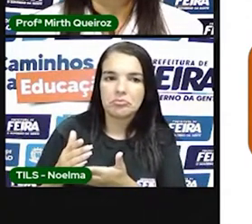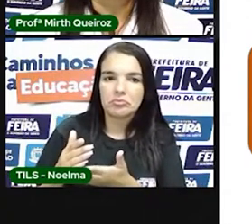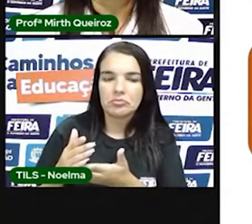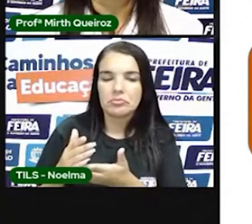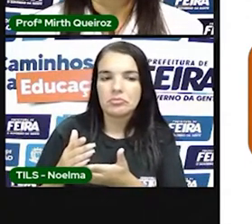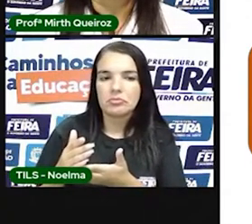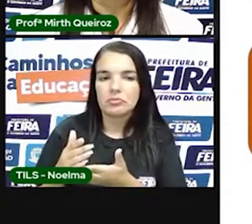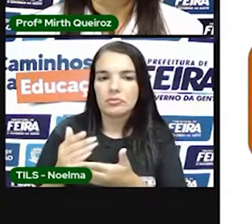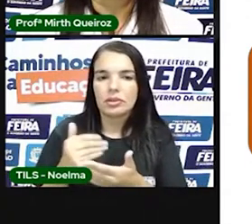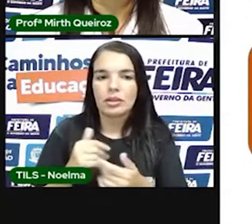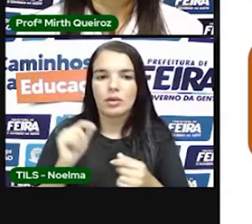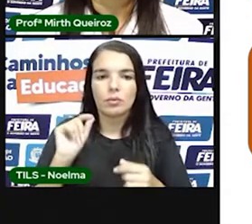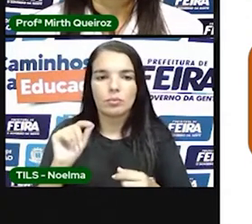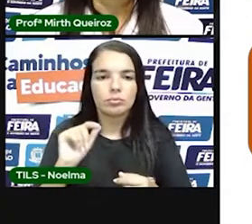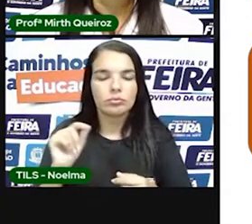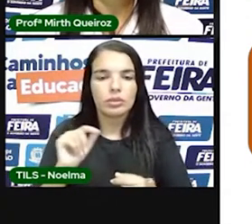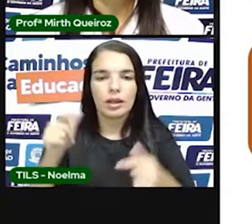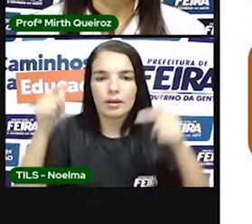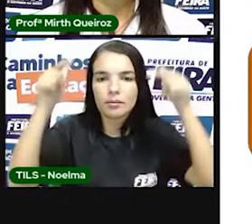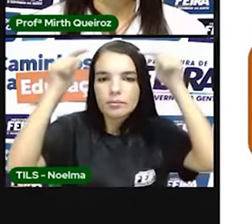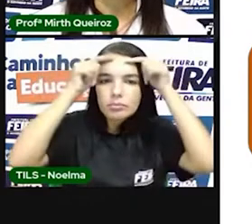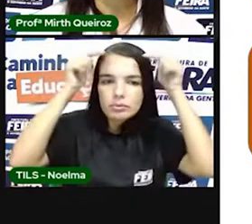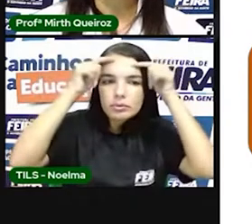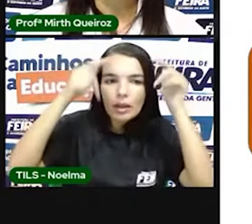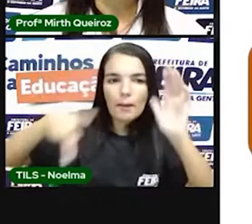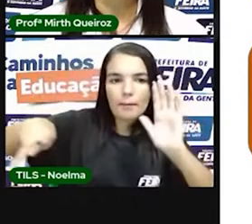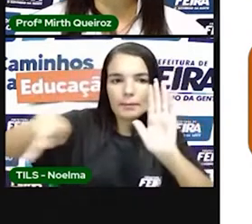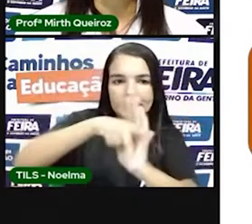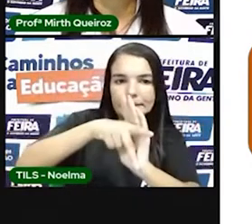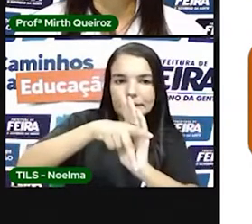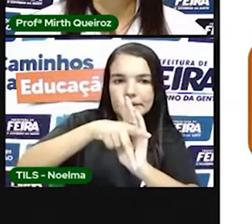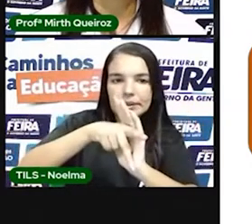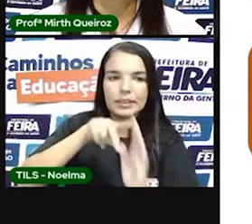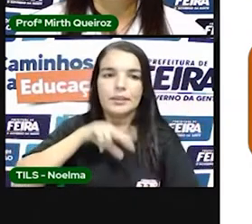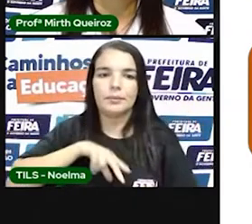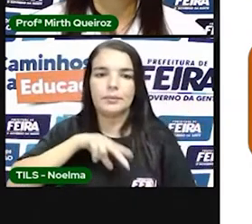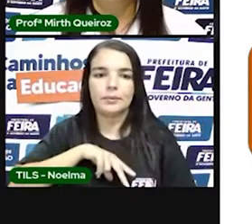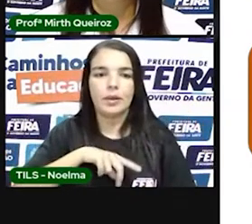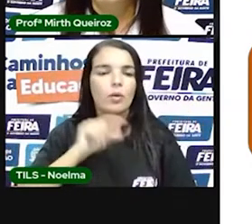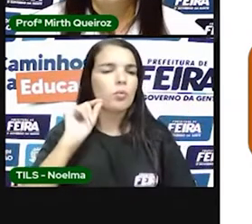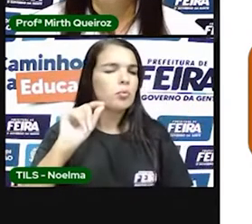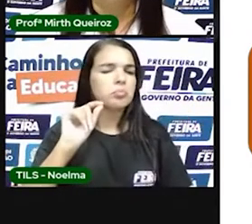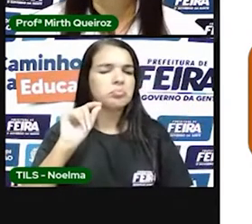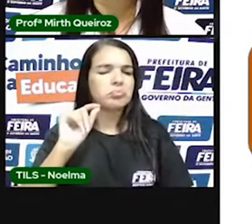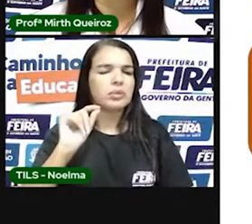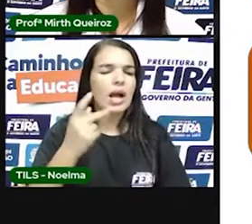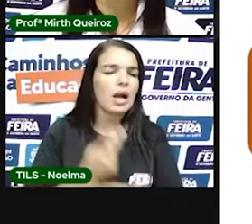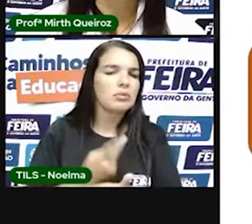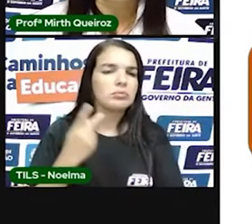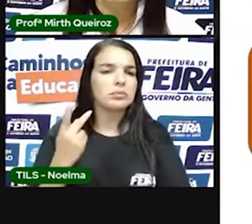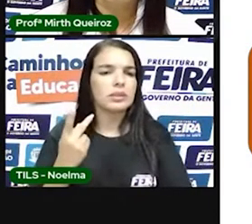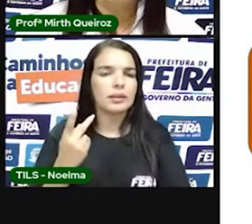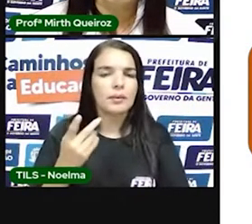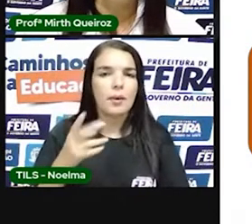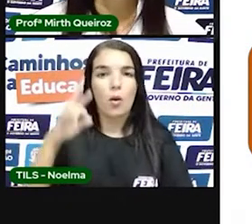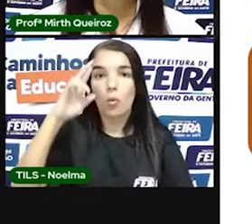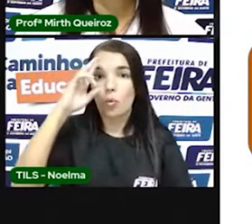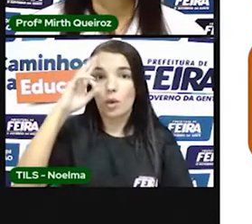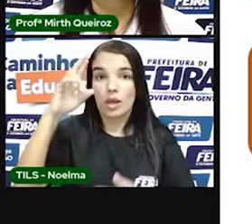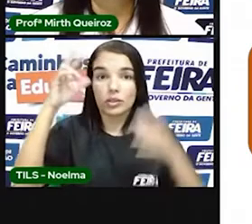Brasil. Esses fatores fizeram com que o rei de Portugal, que já na época era D. João III,